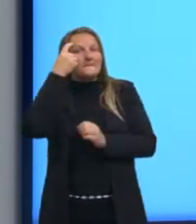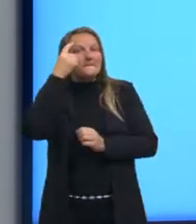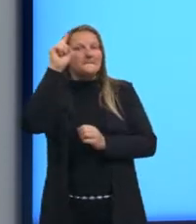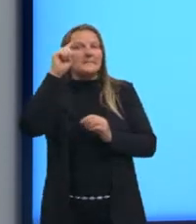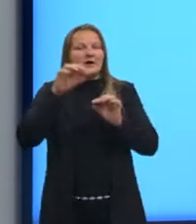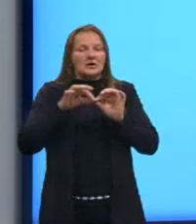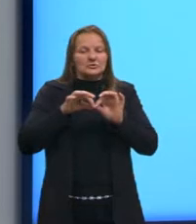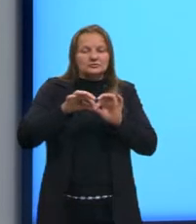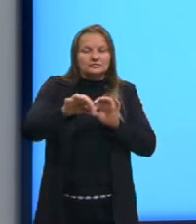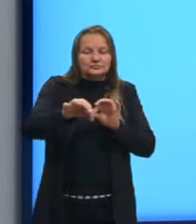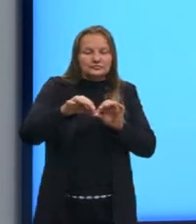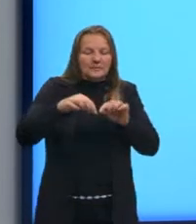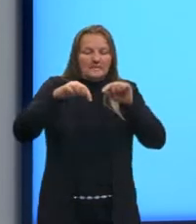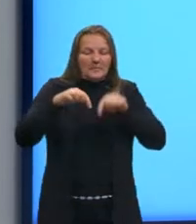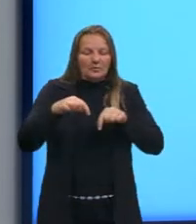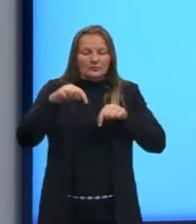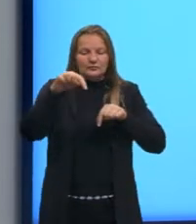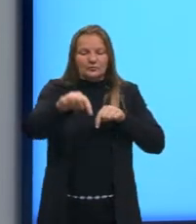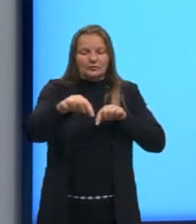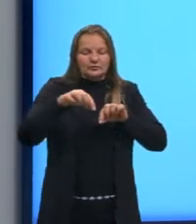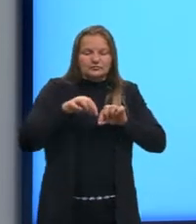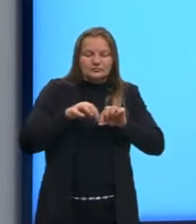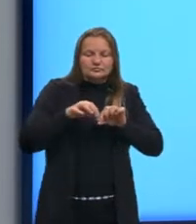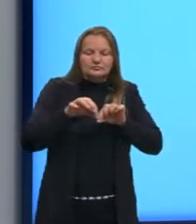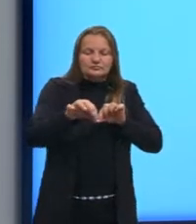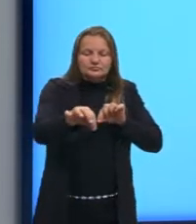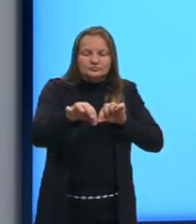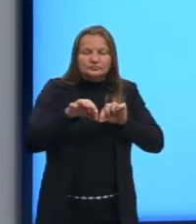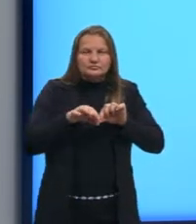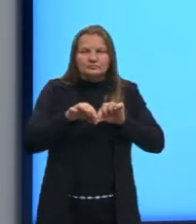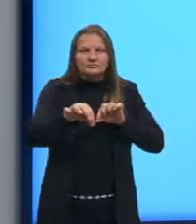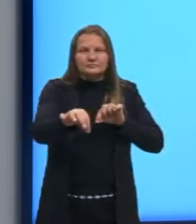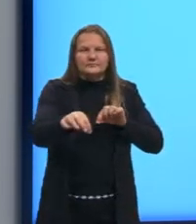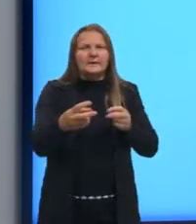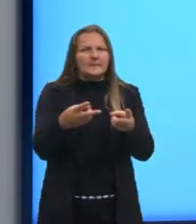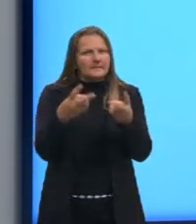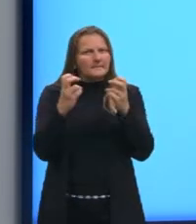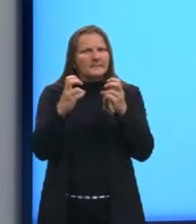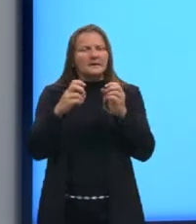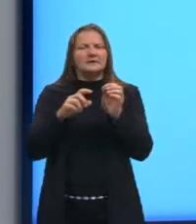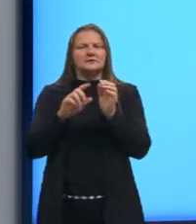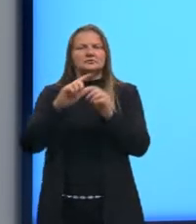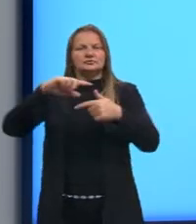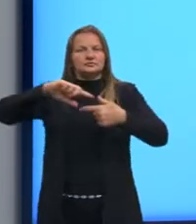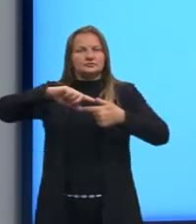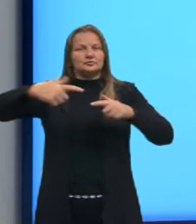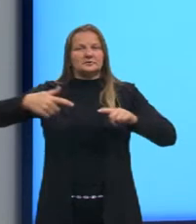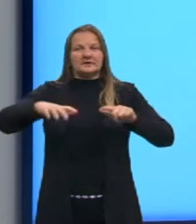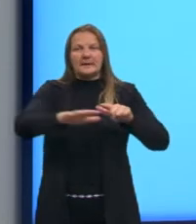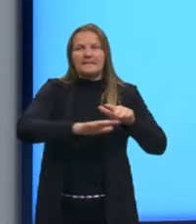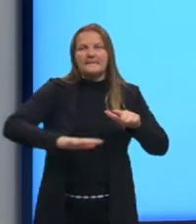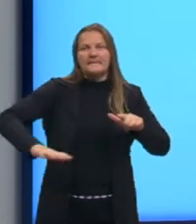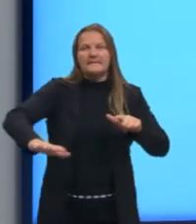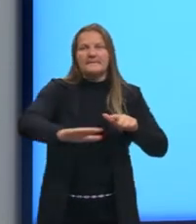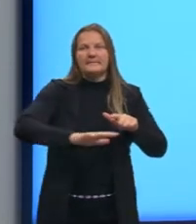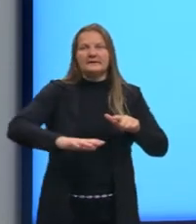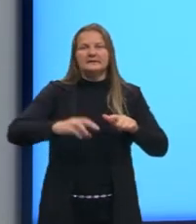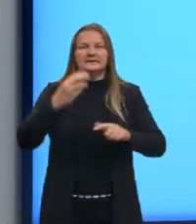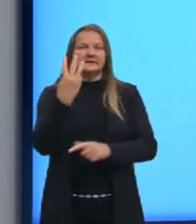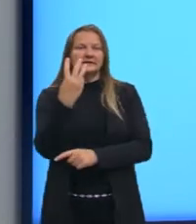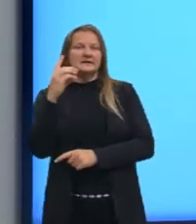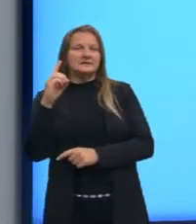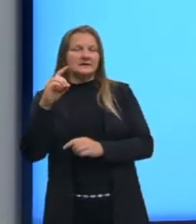distância entre dois pontos. Então, nós vimos que, tanto na geometria plana, quanto na espacial